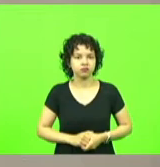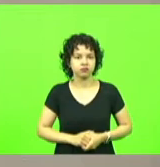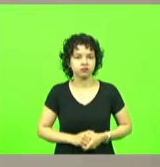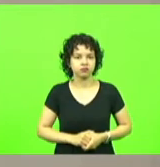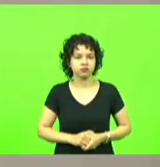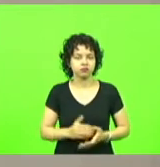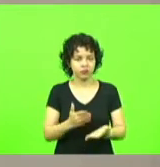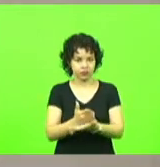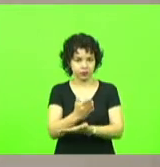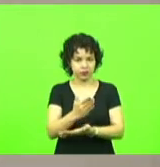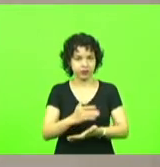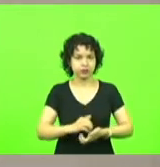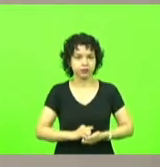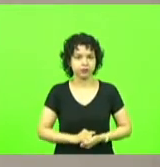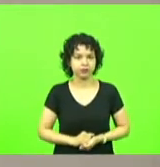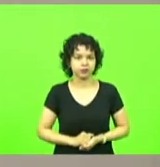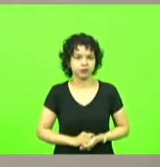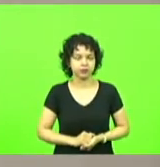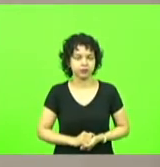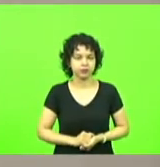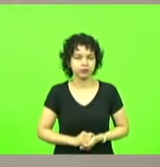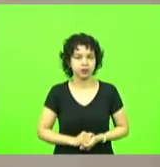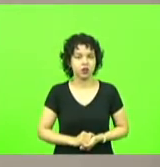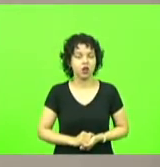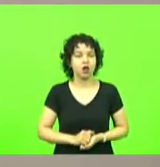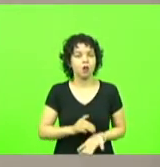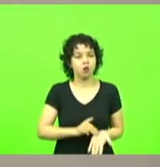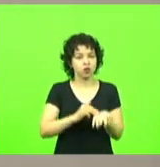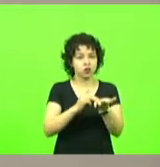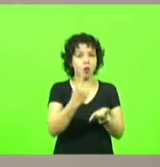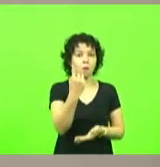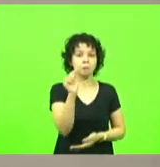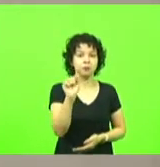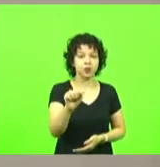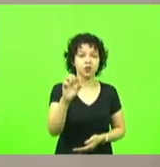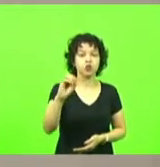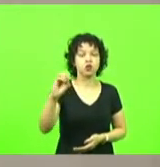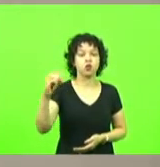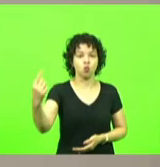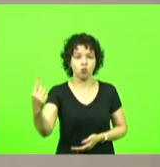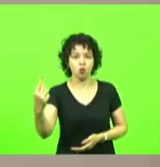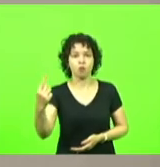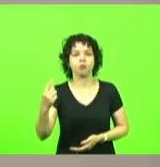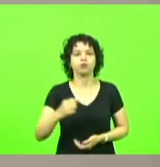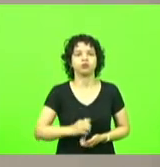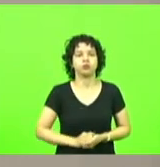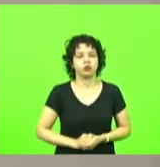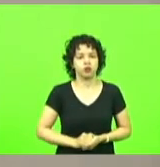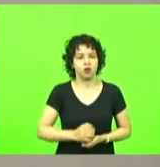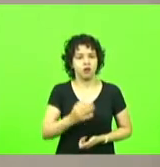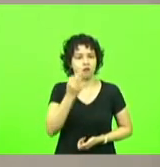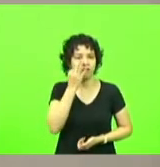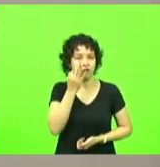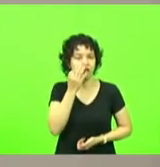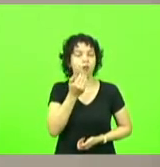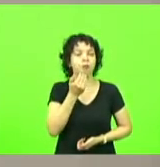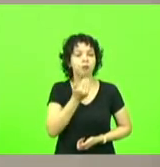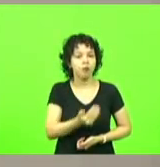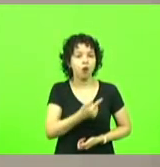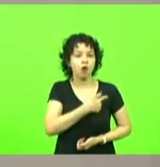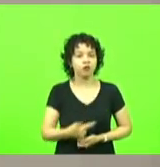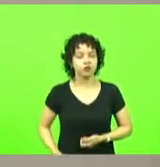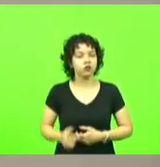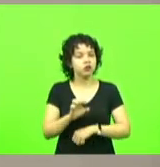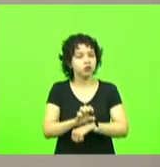aprovado moção número 1001 deputado Fernando Kreling apelando ao governador do estado pela